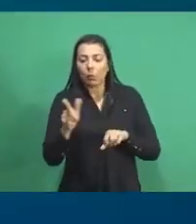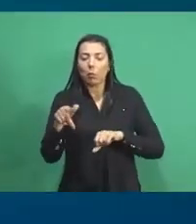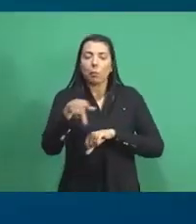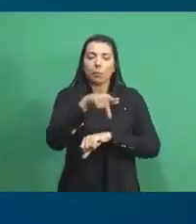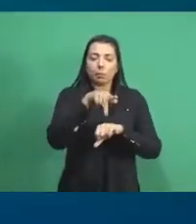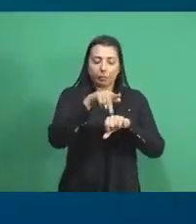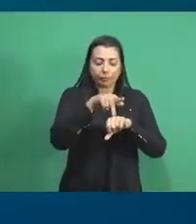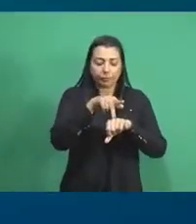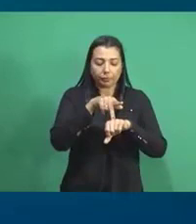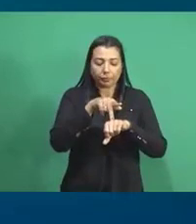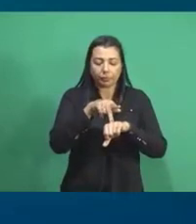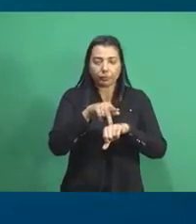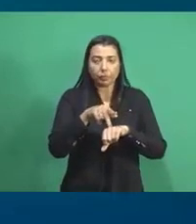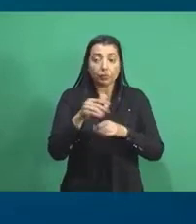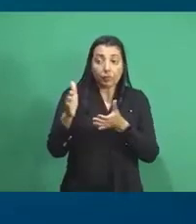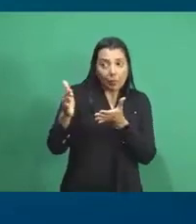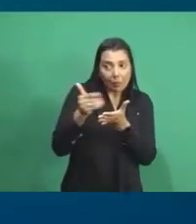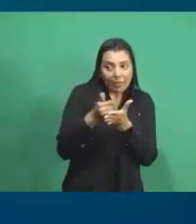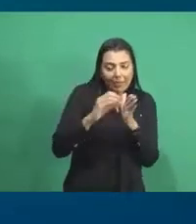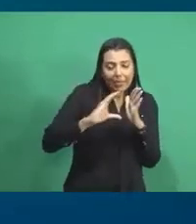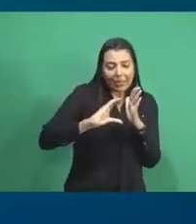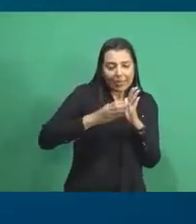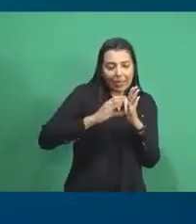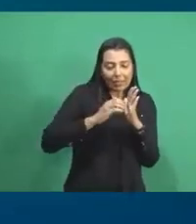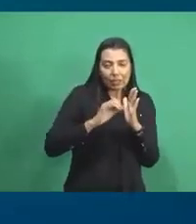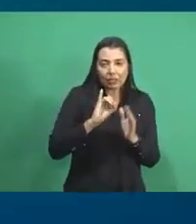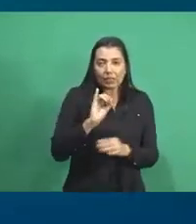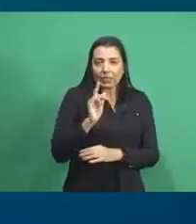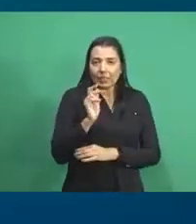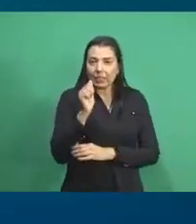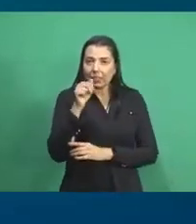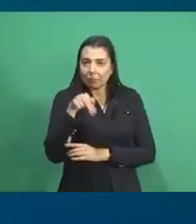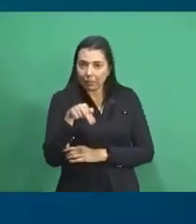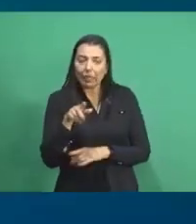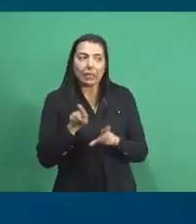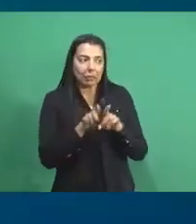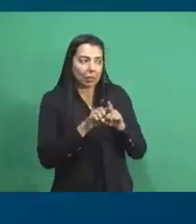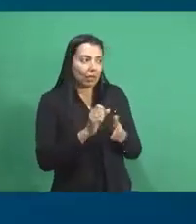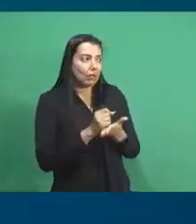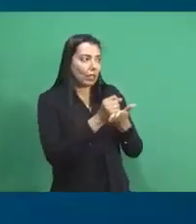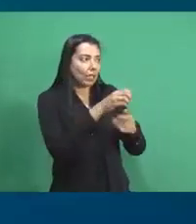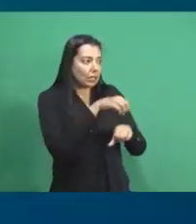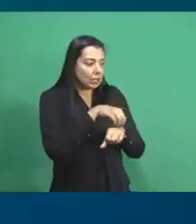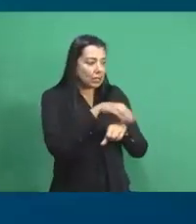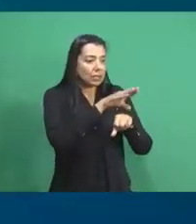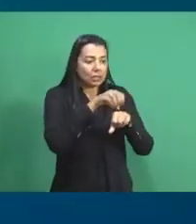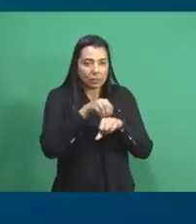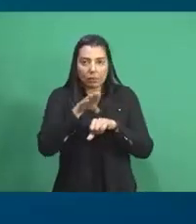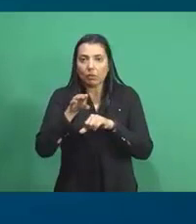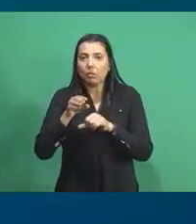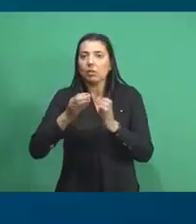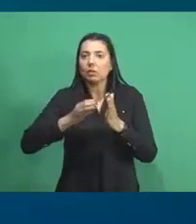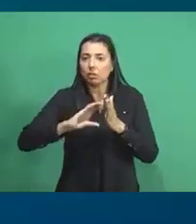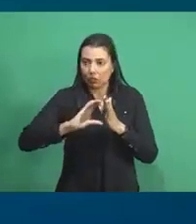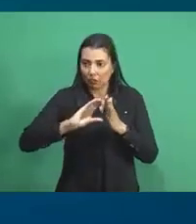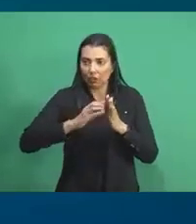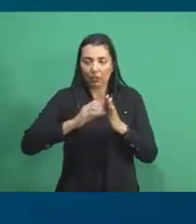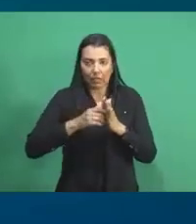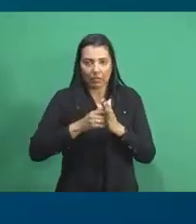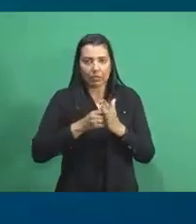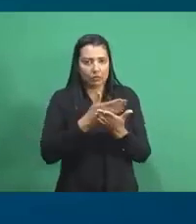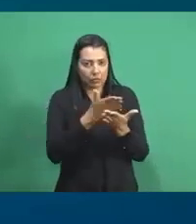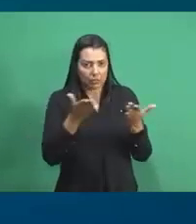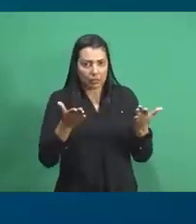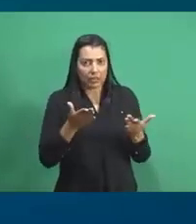pegam dados. O IMPA serve também como um distribuidor de dados. Pode ser que